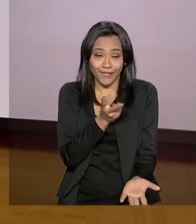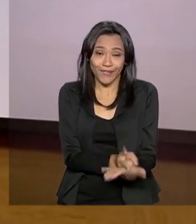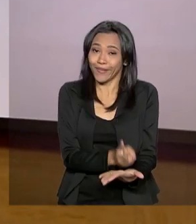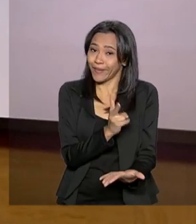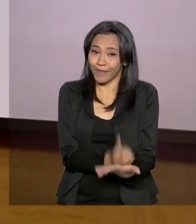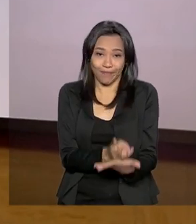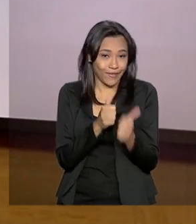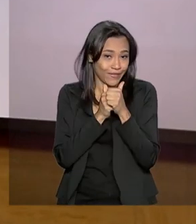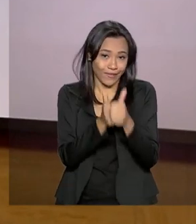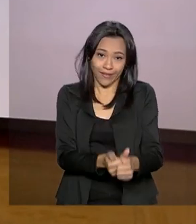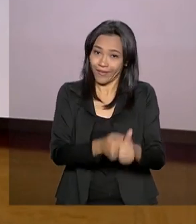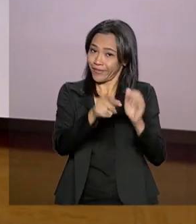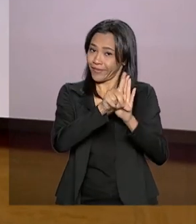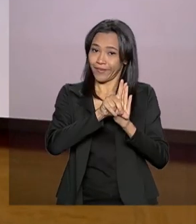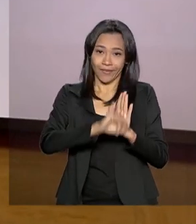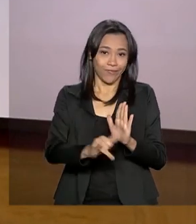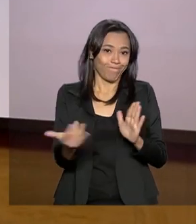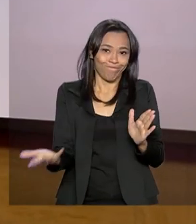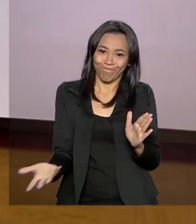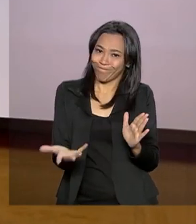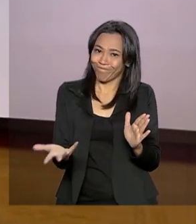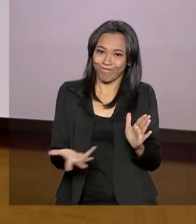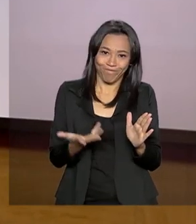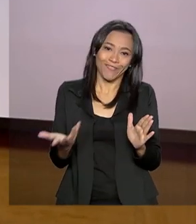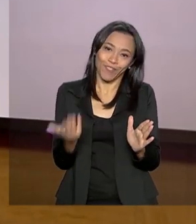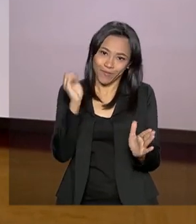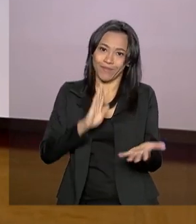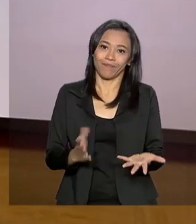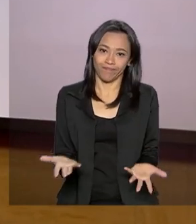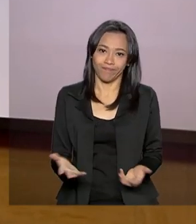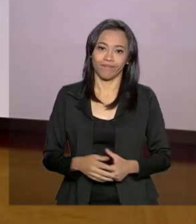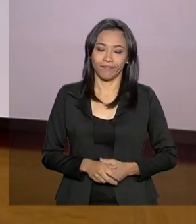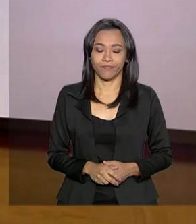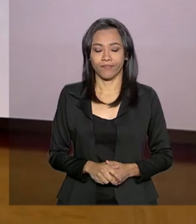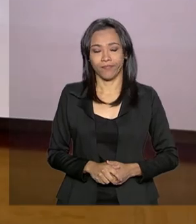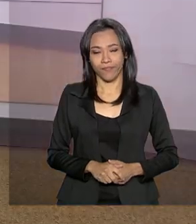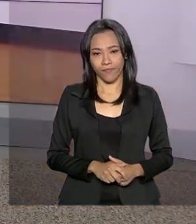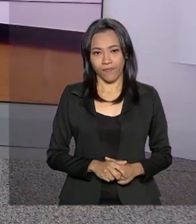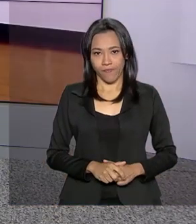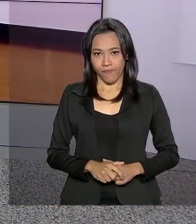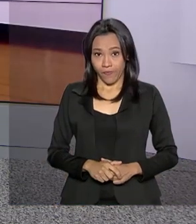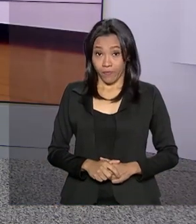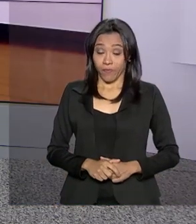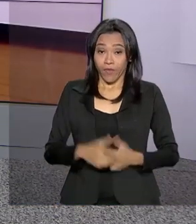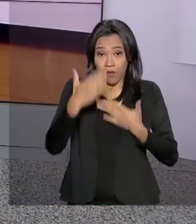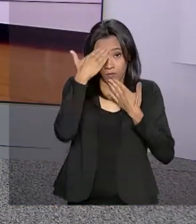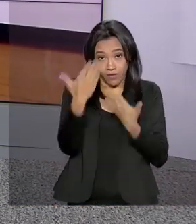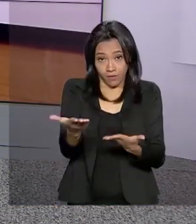sempre essa lei é cumprida integralmente no Brasil. Mara. Obrigada, Ricardo. Obrigada,